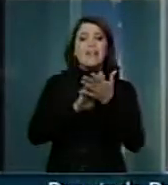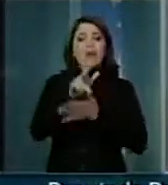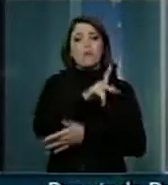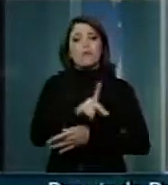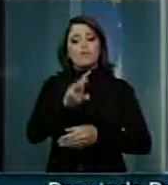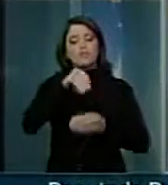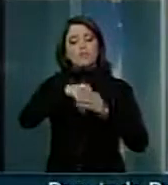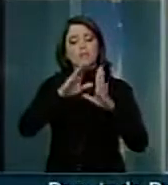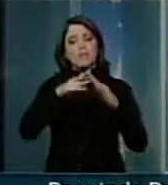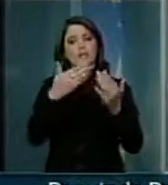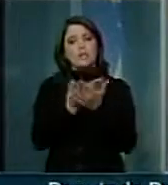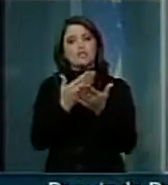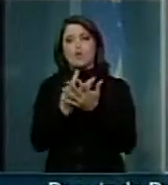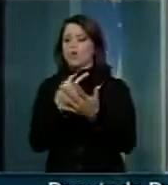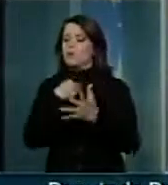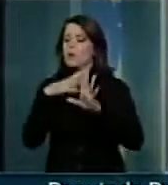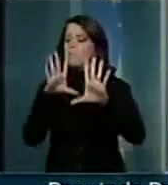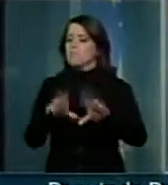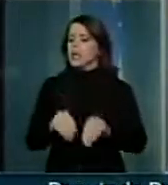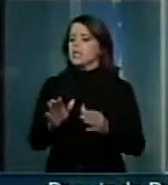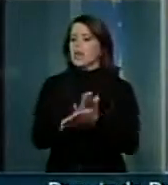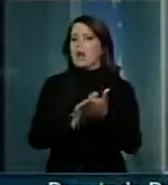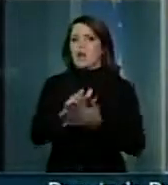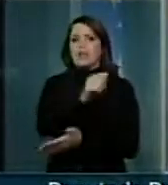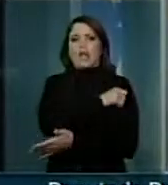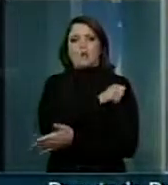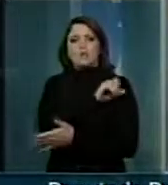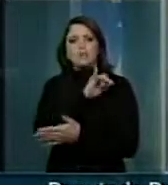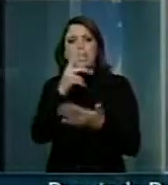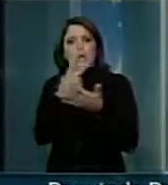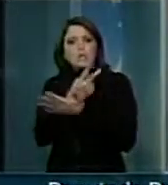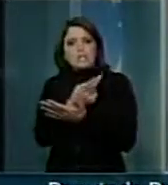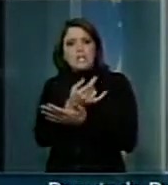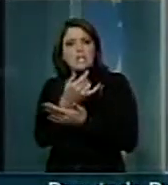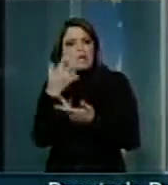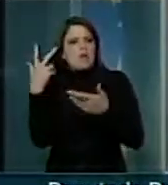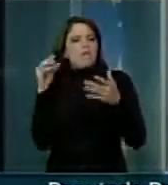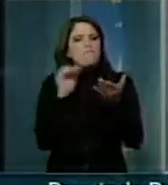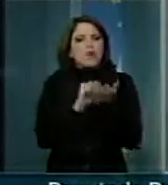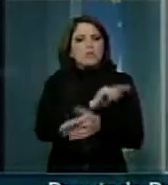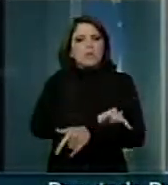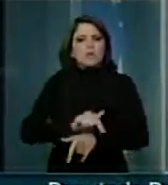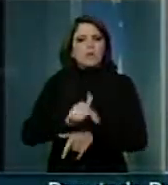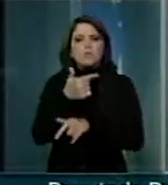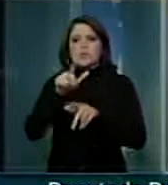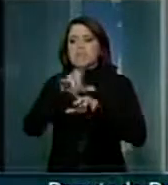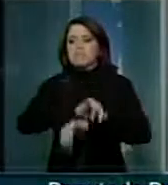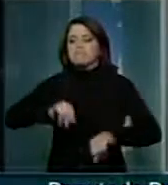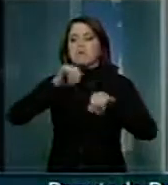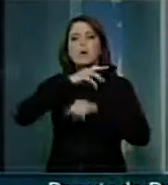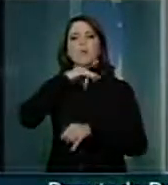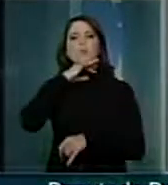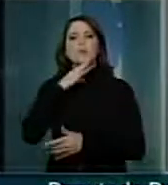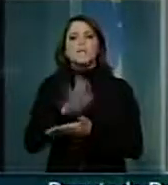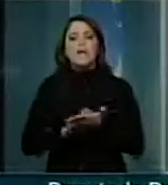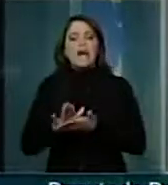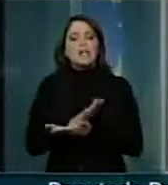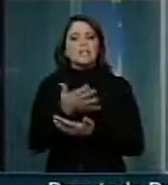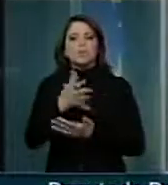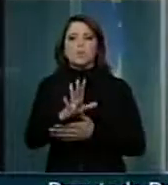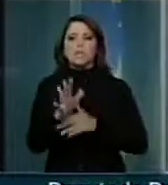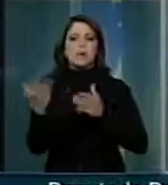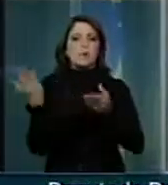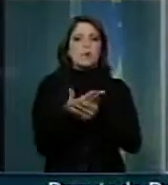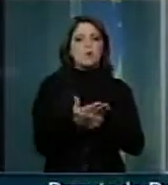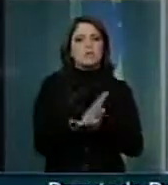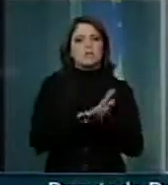em suas escolas devia tocar em um aluno quando se comportasse mal, porque não queriam publicidade negativa e não queriam ser